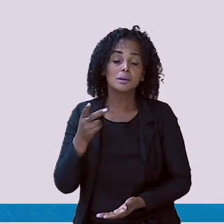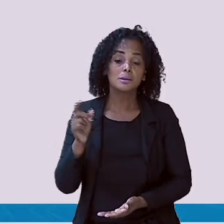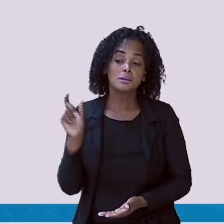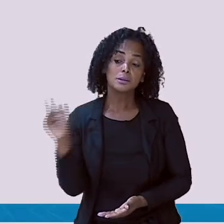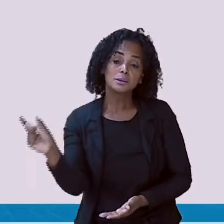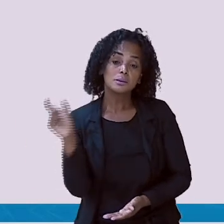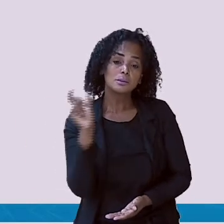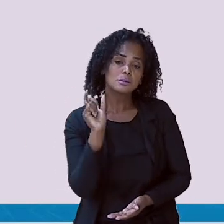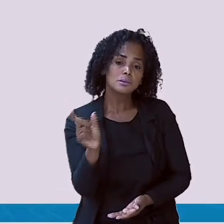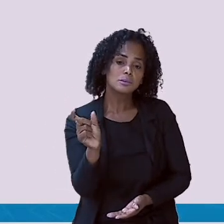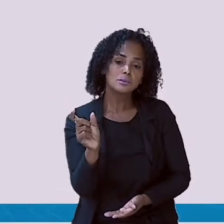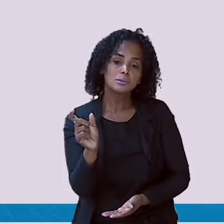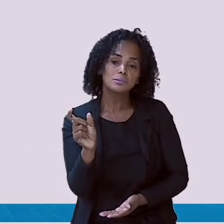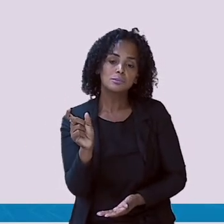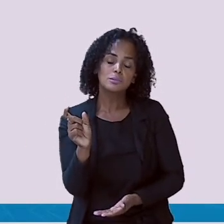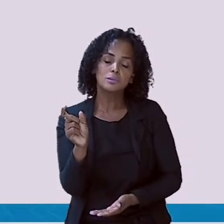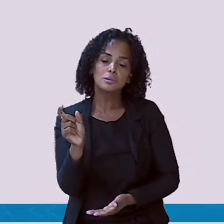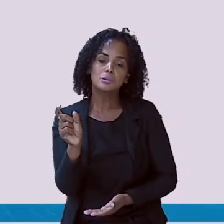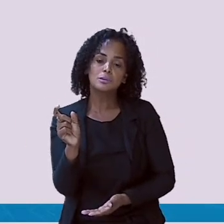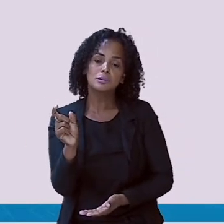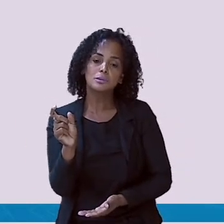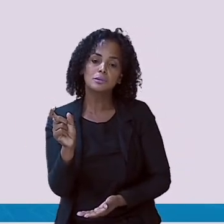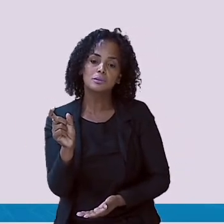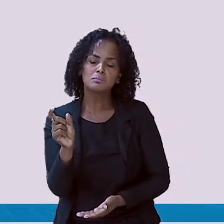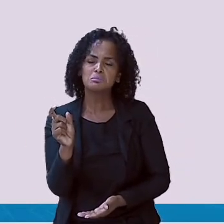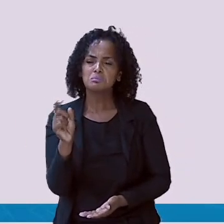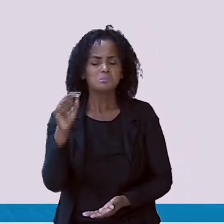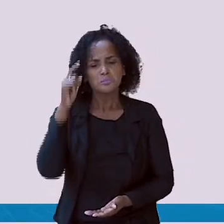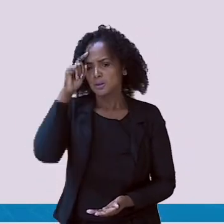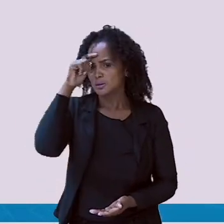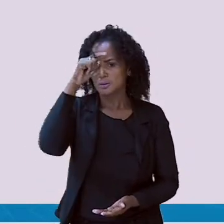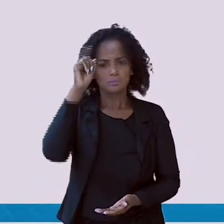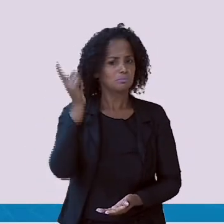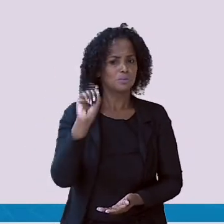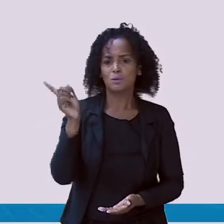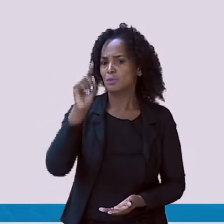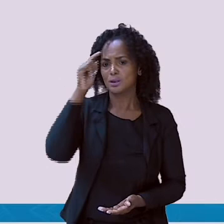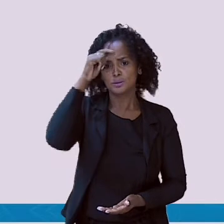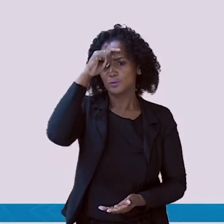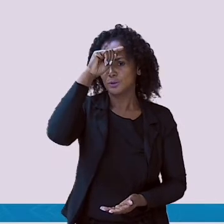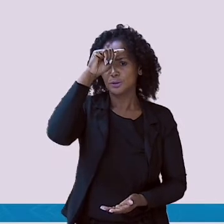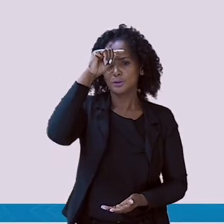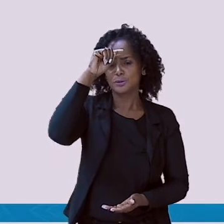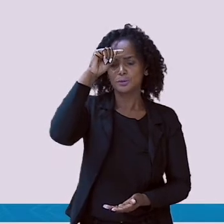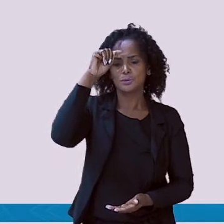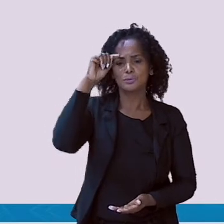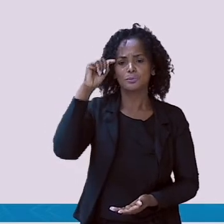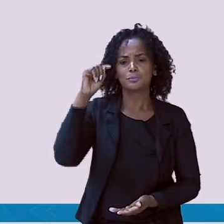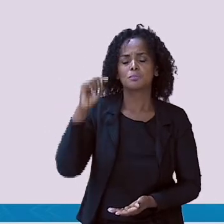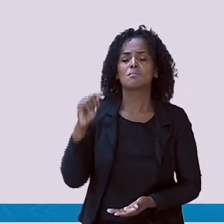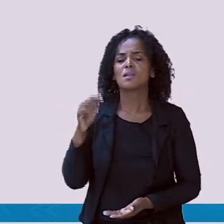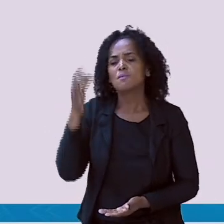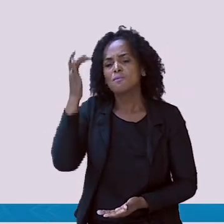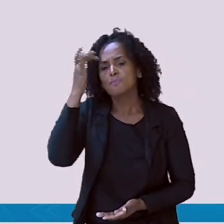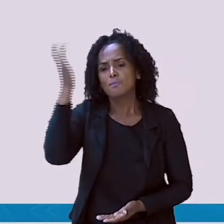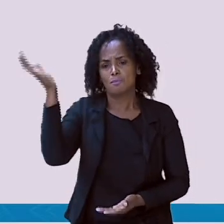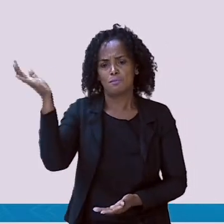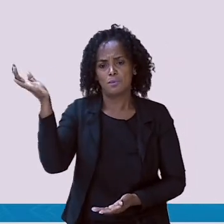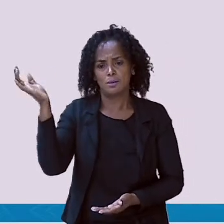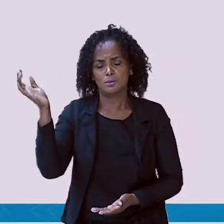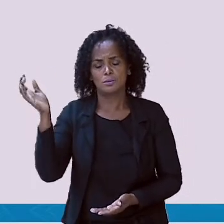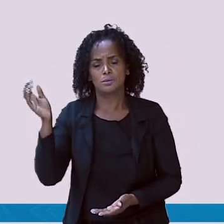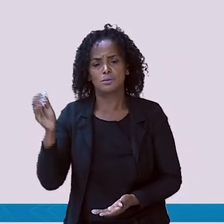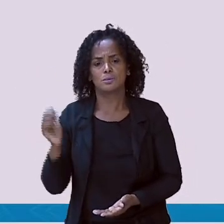Não precisa se preocupar, não é difícil. Nós vamos fazer juntos, com bastante calma. Vamos lá?